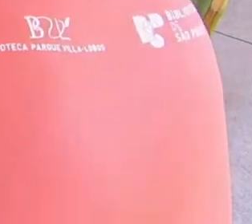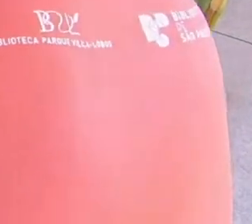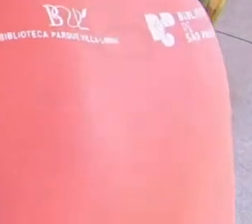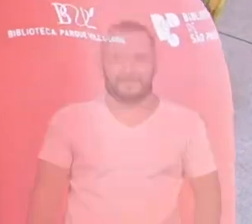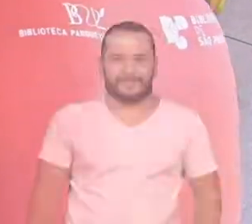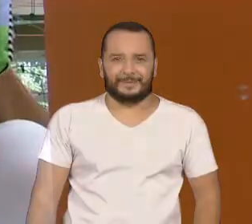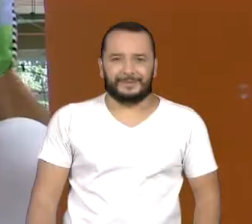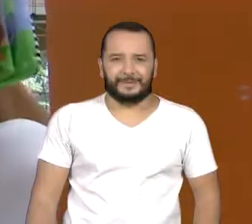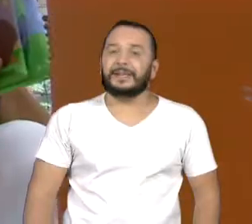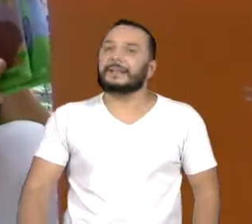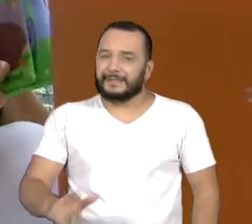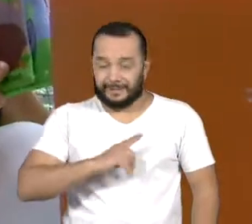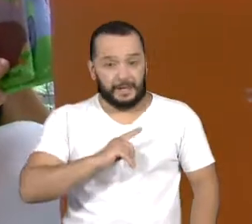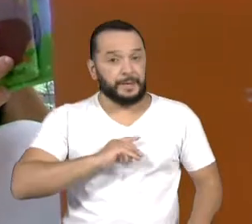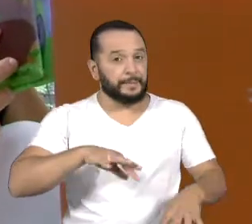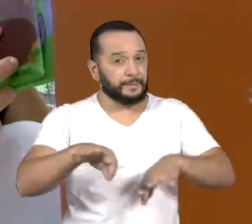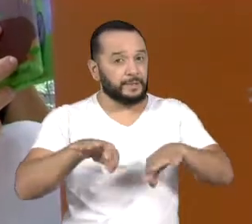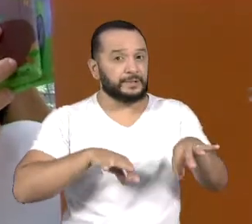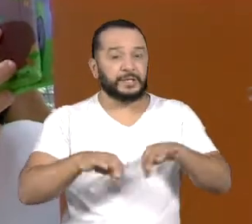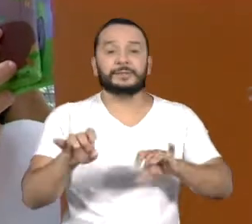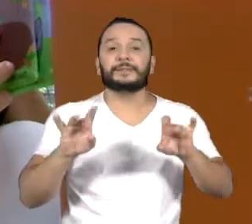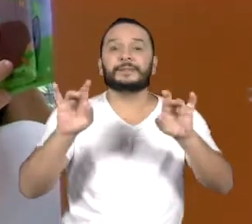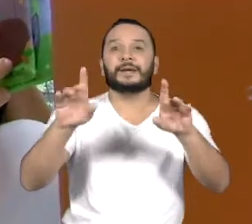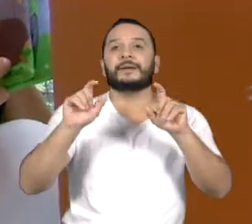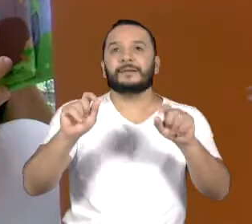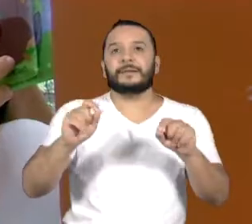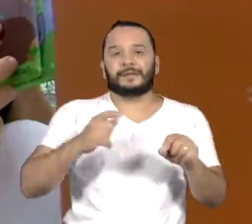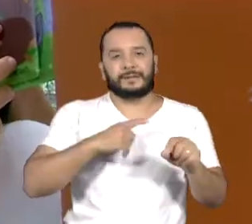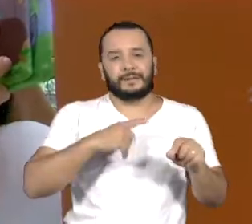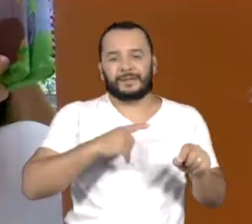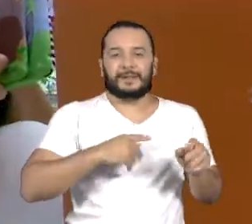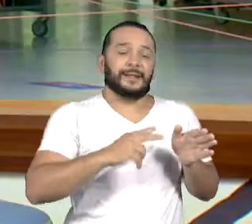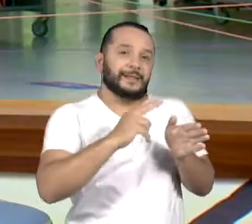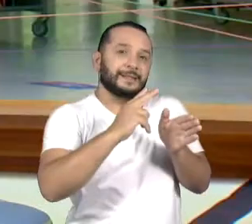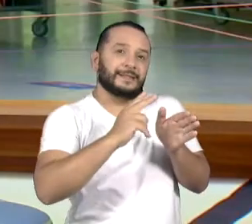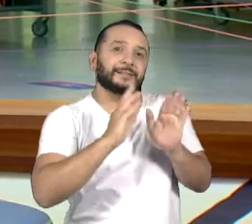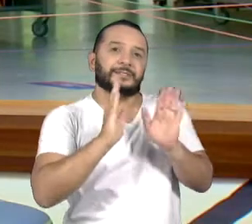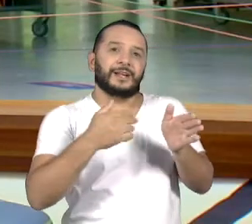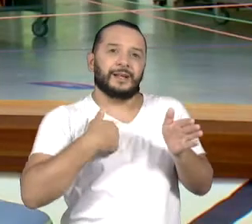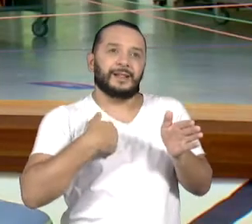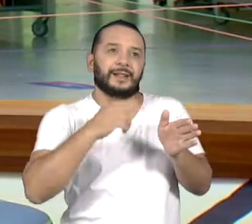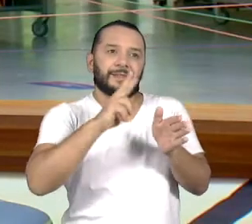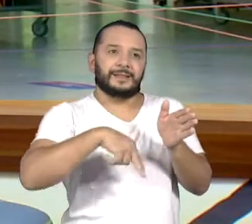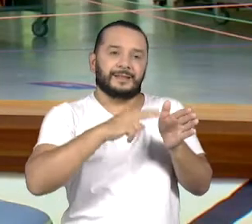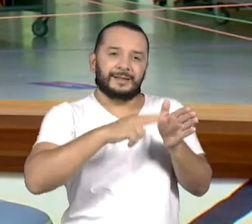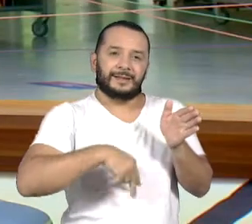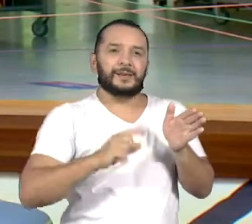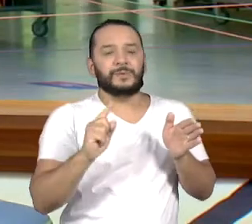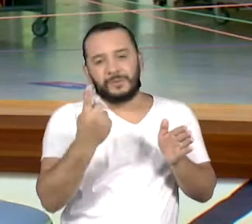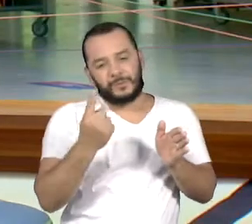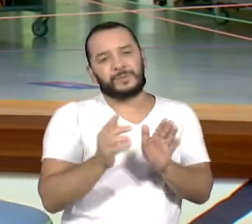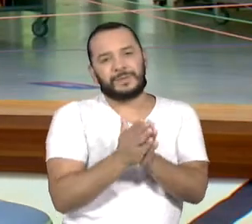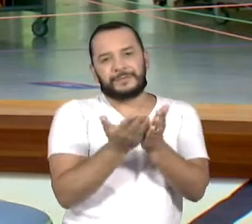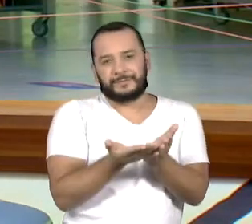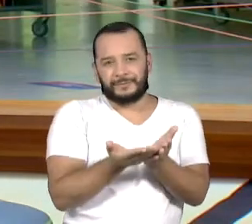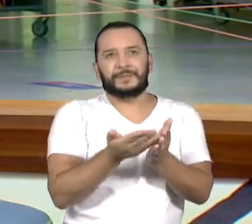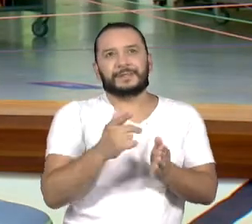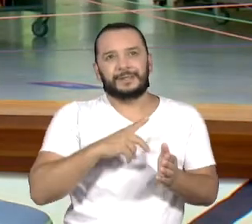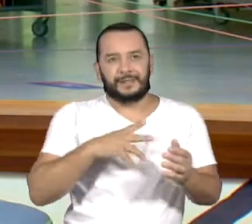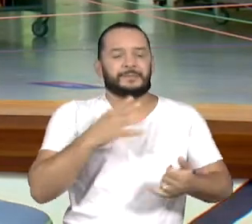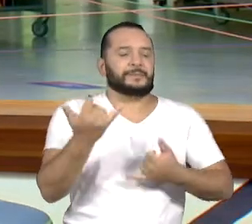Nós temos um programa específico chamado Lendo Ninho. É um ambiente que nós construímos com brincadeiras,